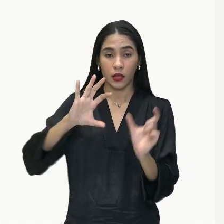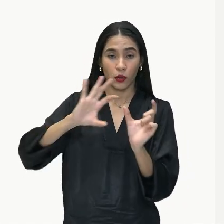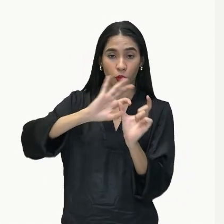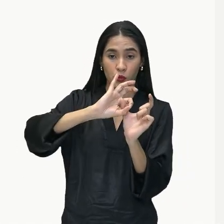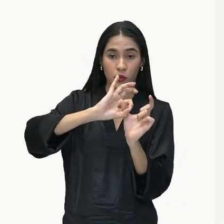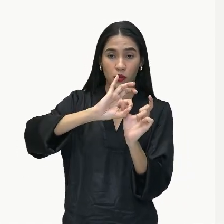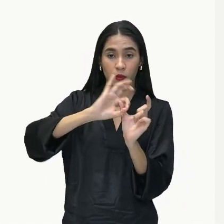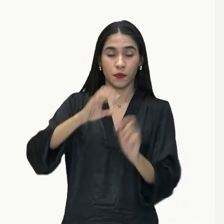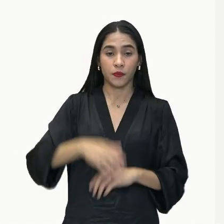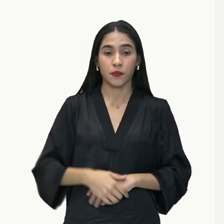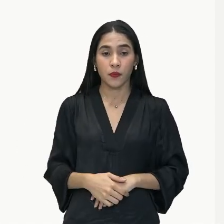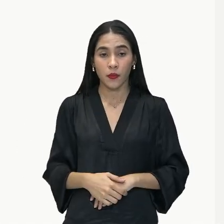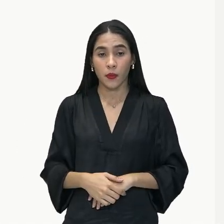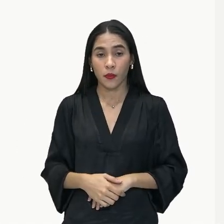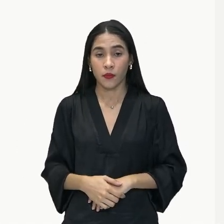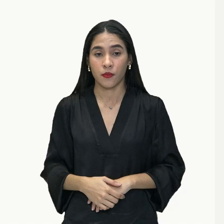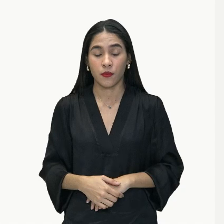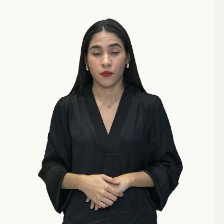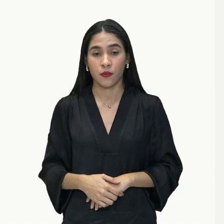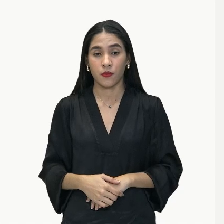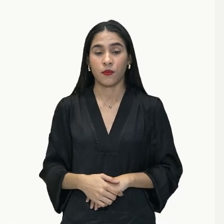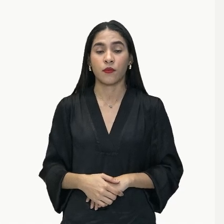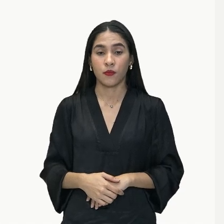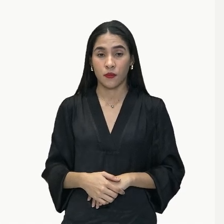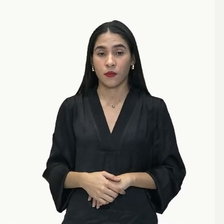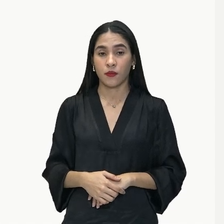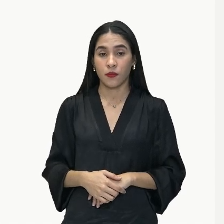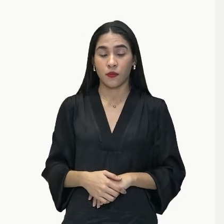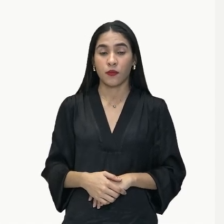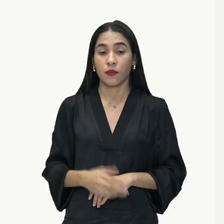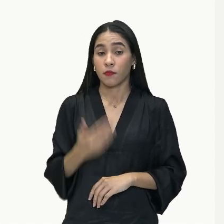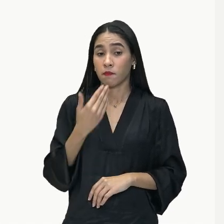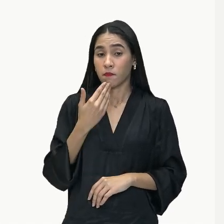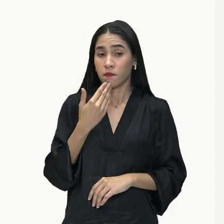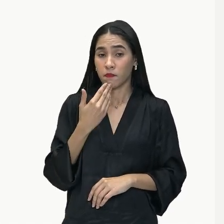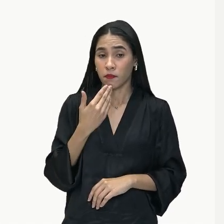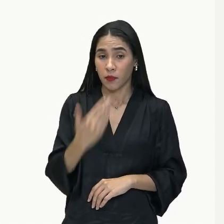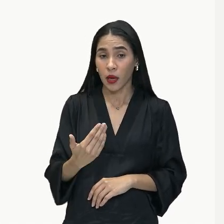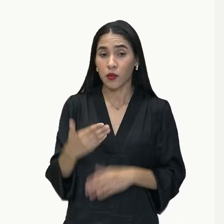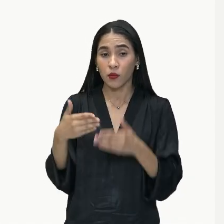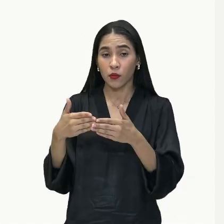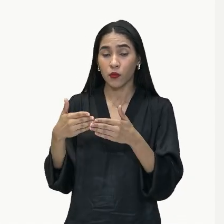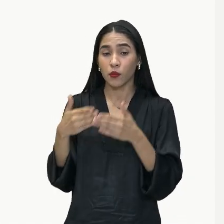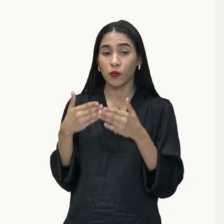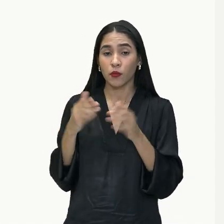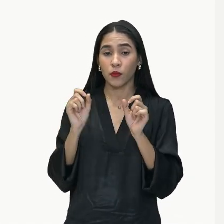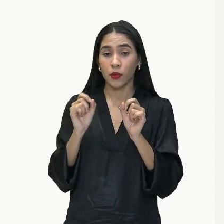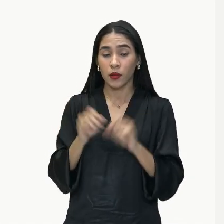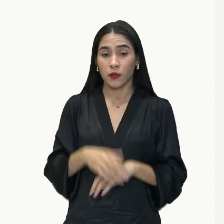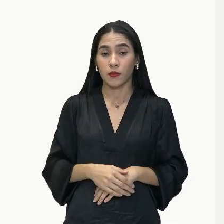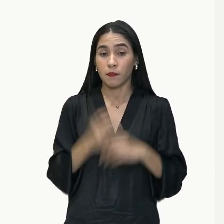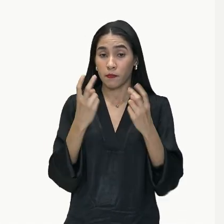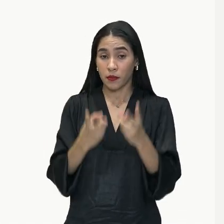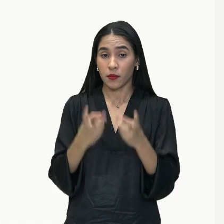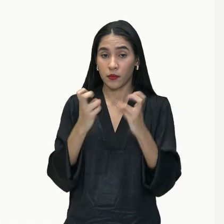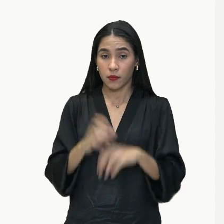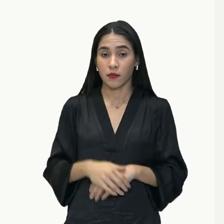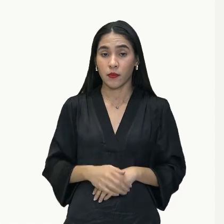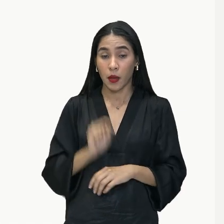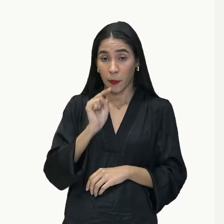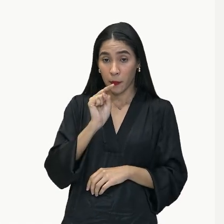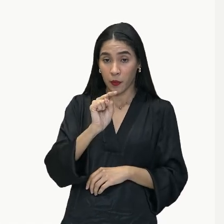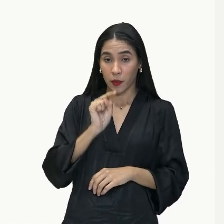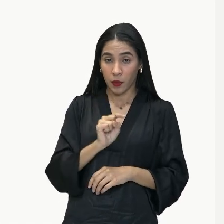integrante, ok? Apenas peço um favor, nossa oração vai até aqui, ok? Olha a presença aqui dos dois